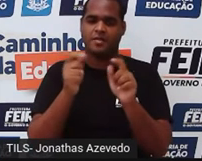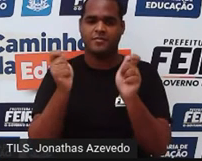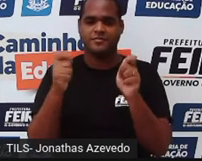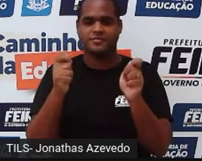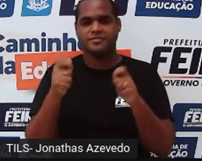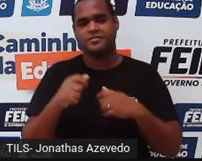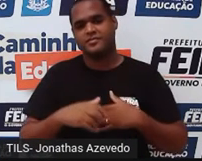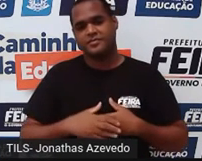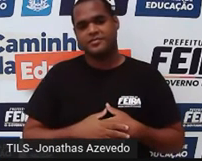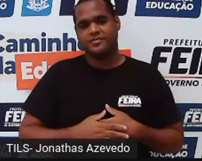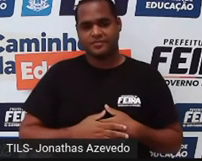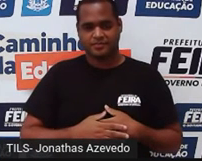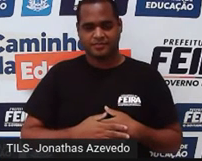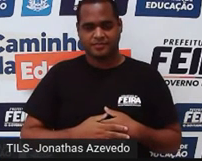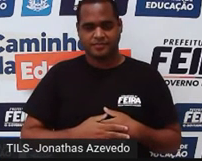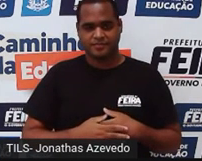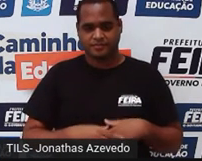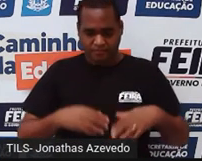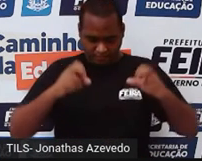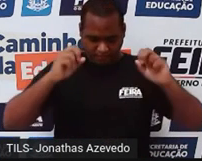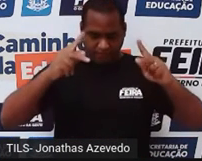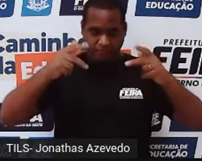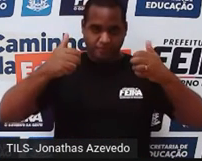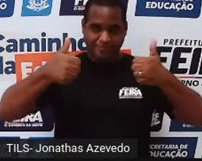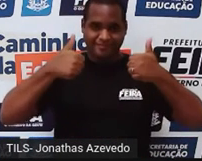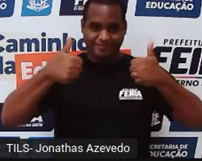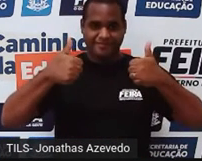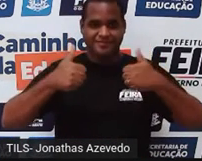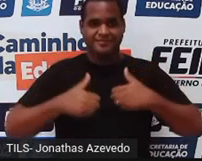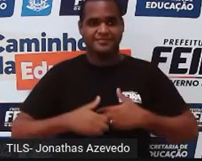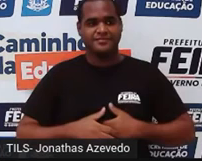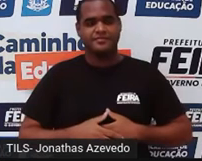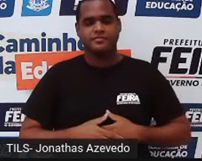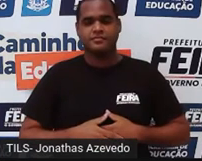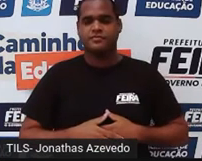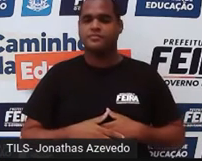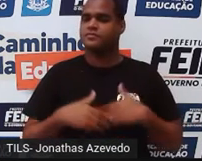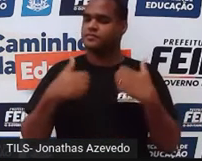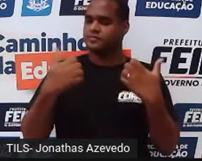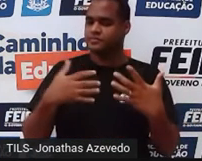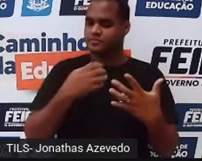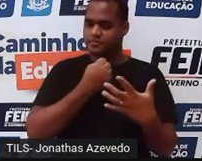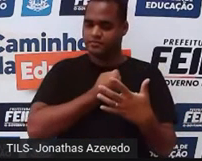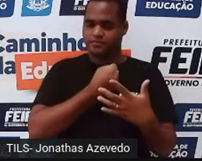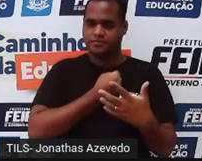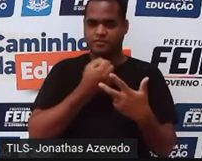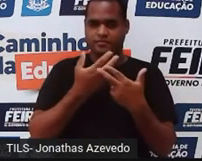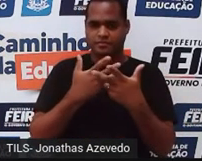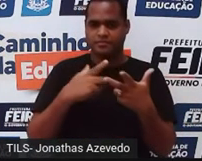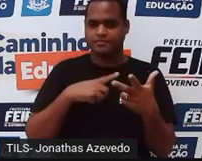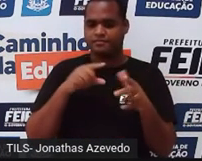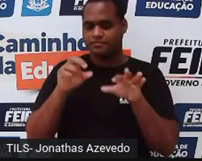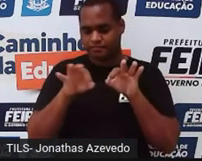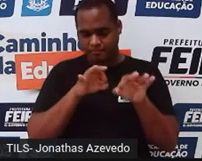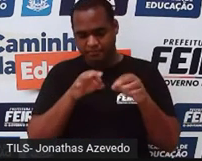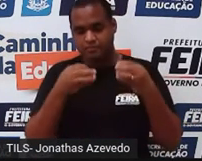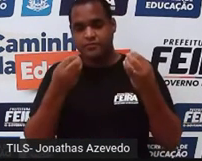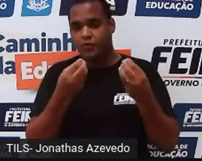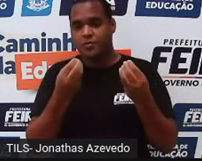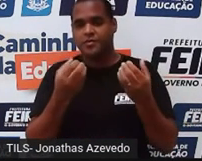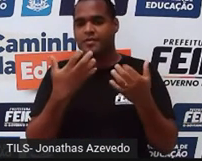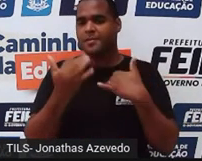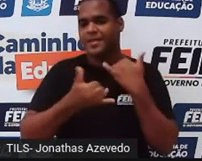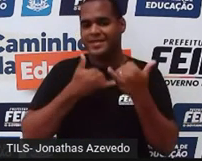frente, tá bom? Beleza? Então, sobre número inteiro, bora fazer aqui também um